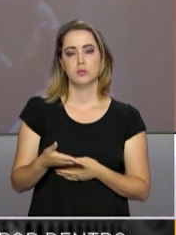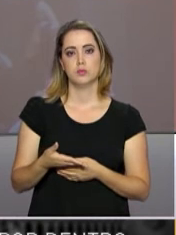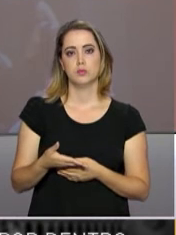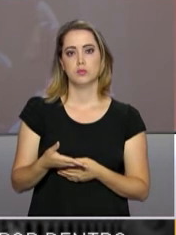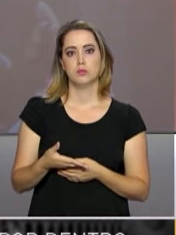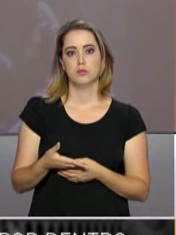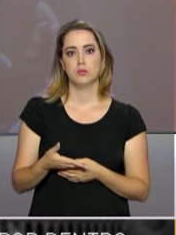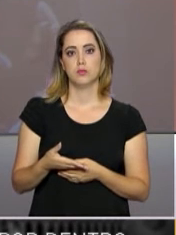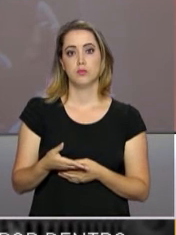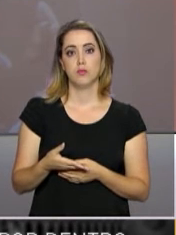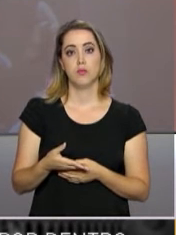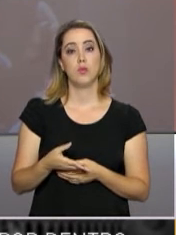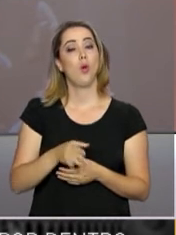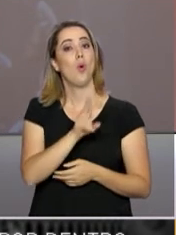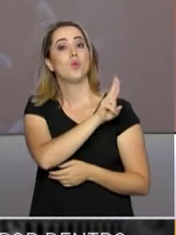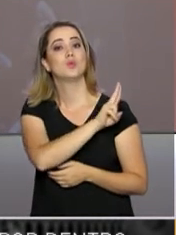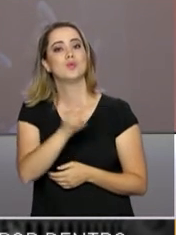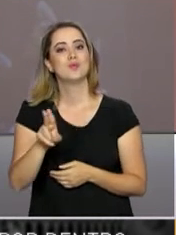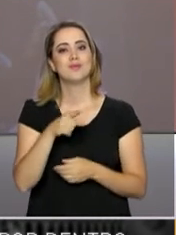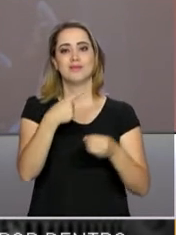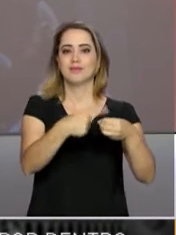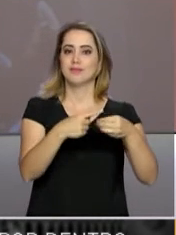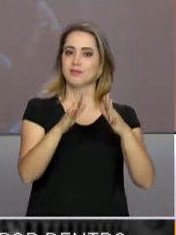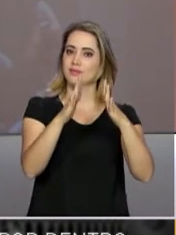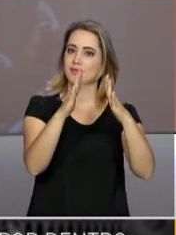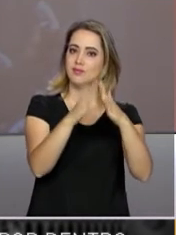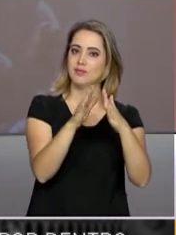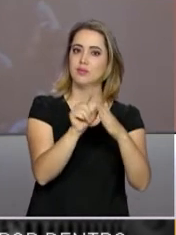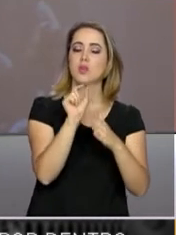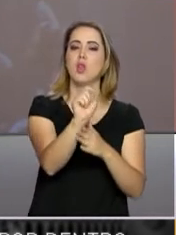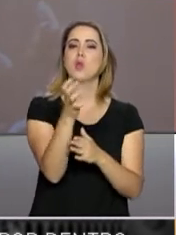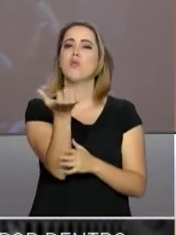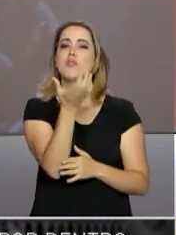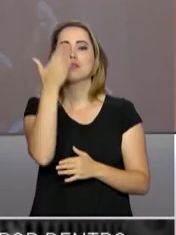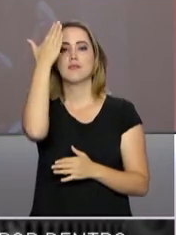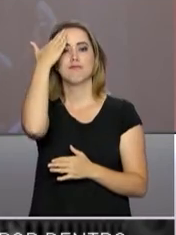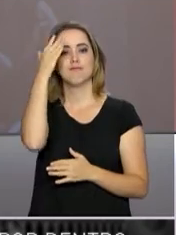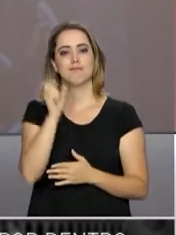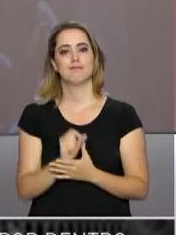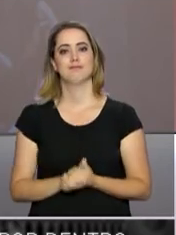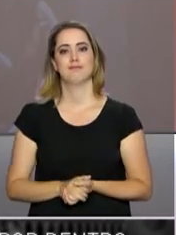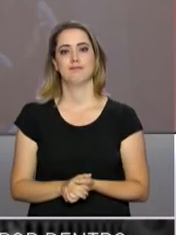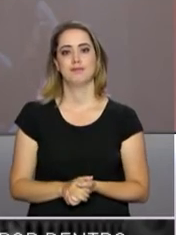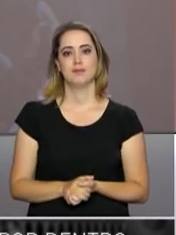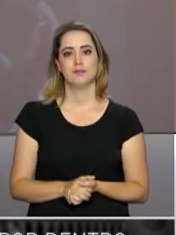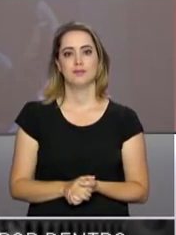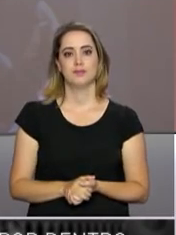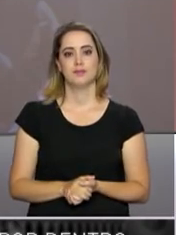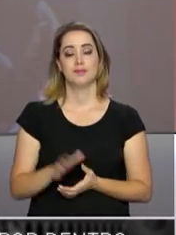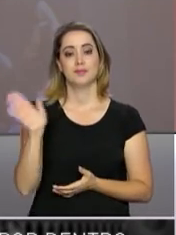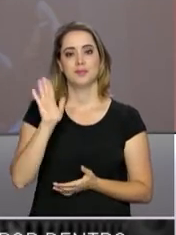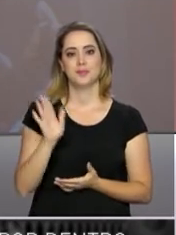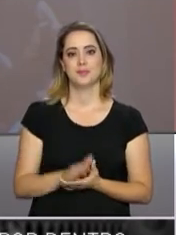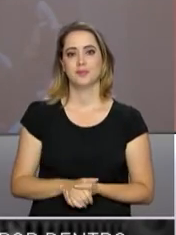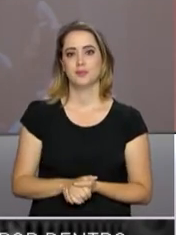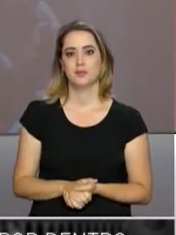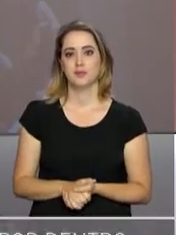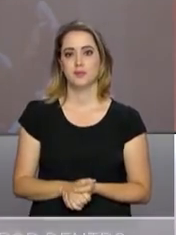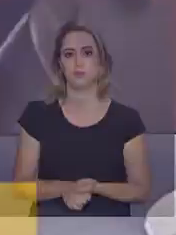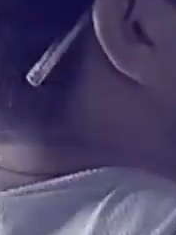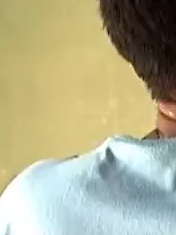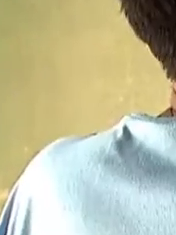.gov.br. Informe o seu nome e a cidade onde você mora e o que você gostaria de saber. Até a próxima!